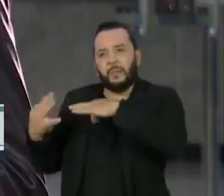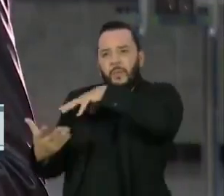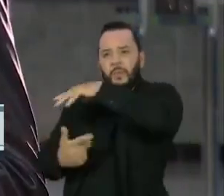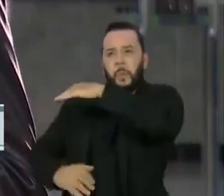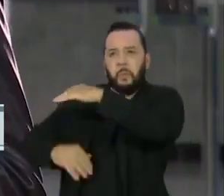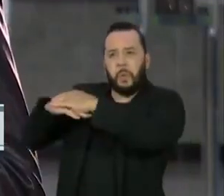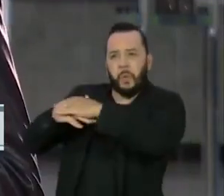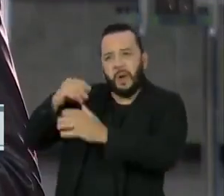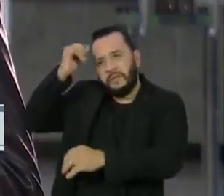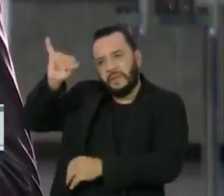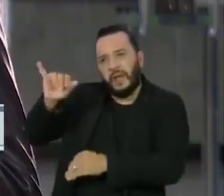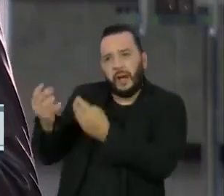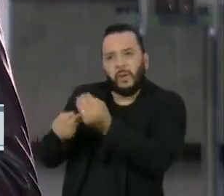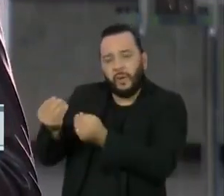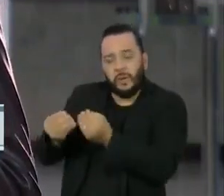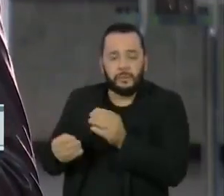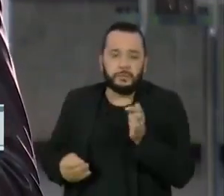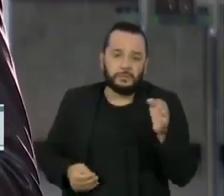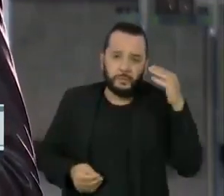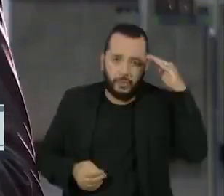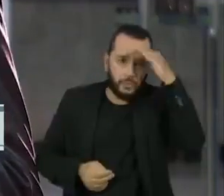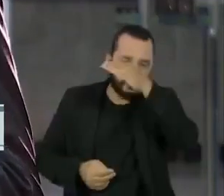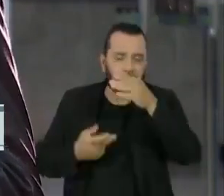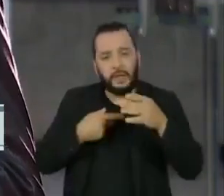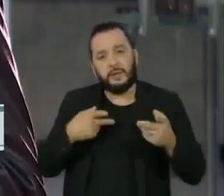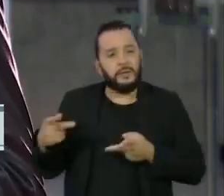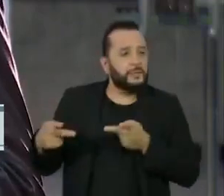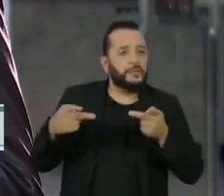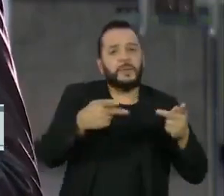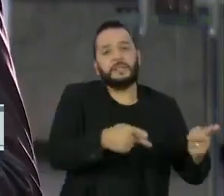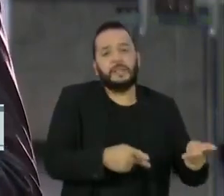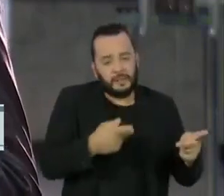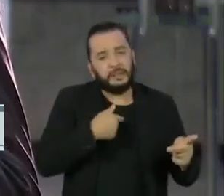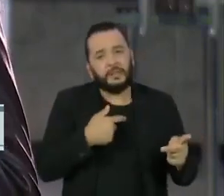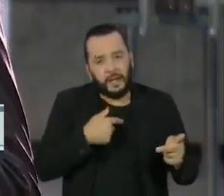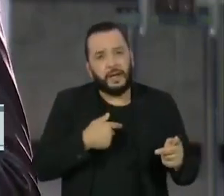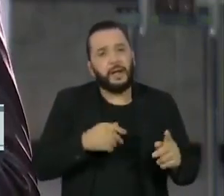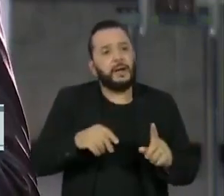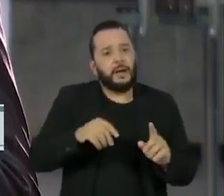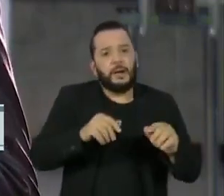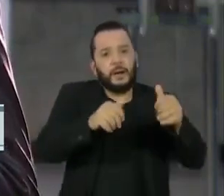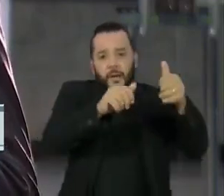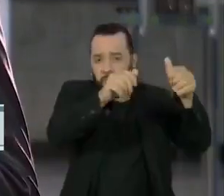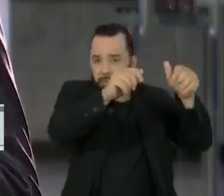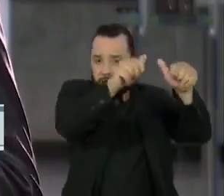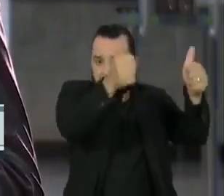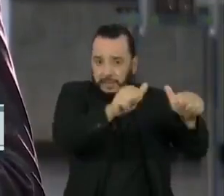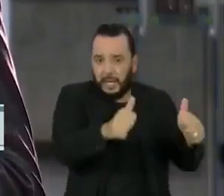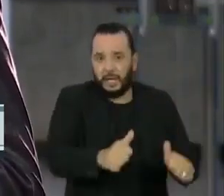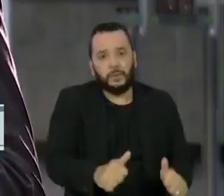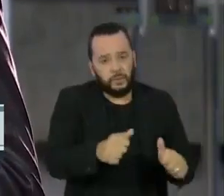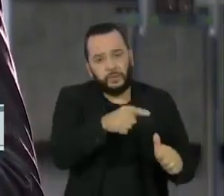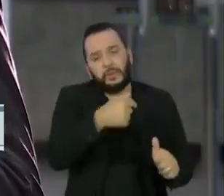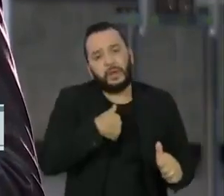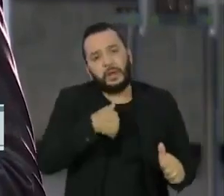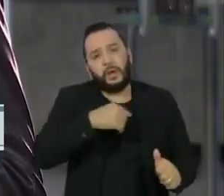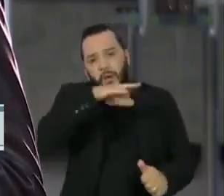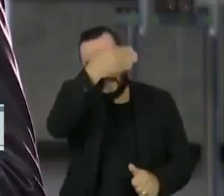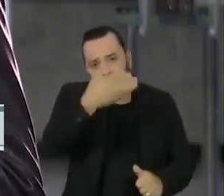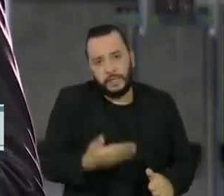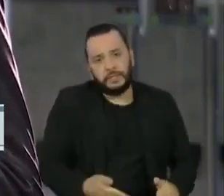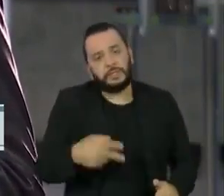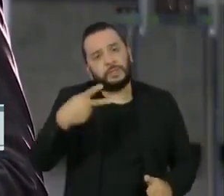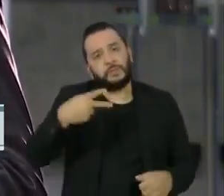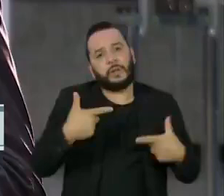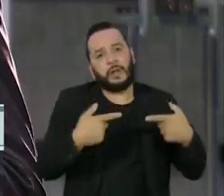irá visitar o monumento em homenagem aos combatentes brasileiros que lutaram na Segunda Guerra Mundial. E vai também